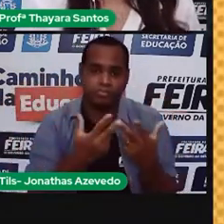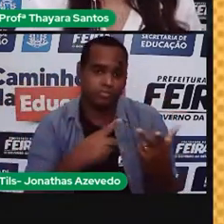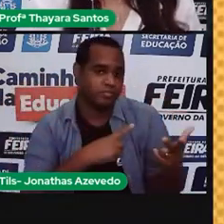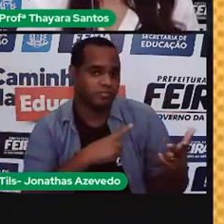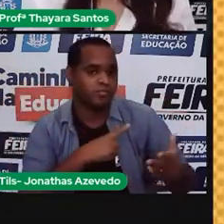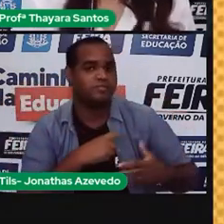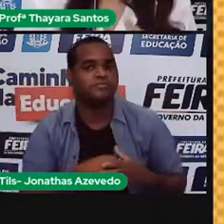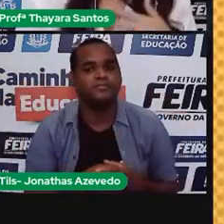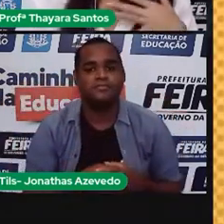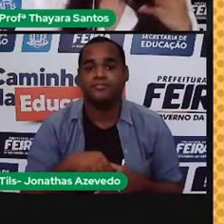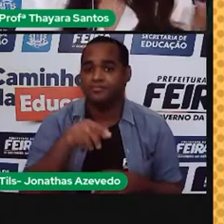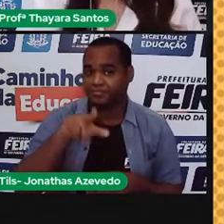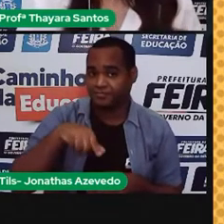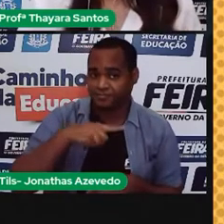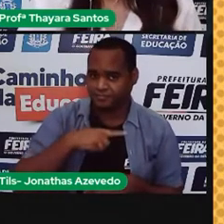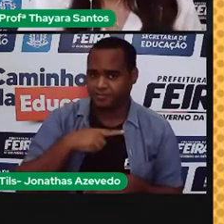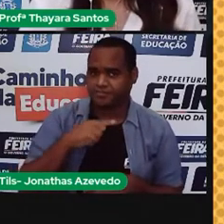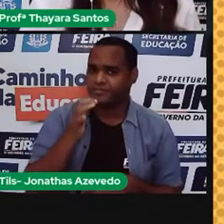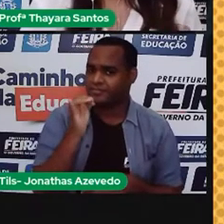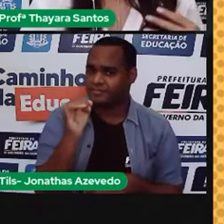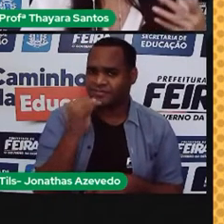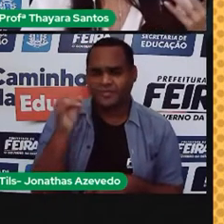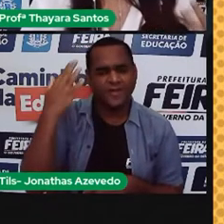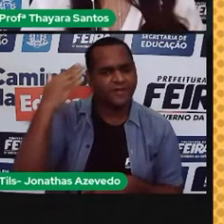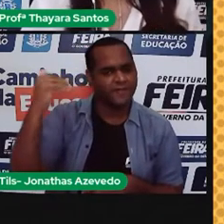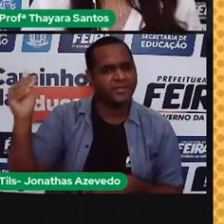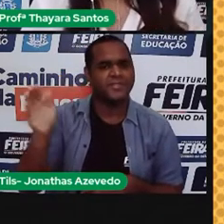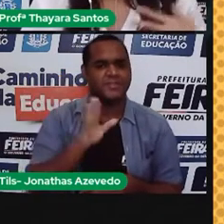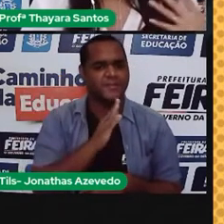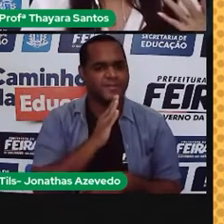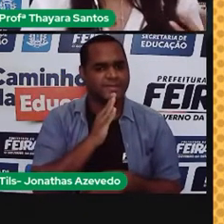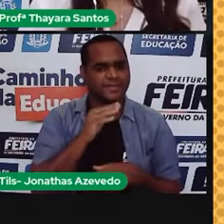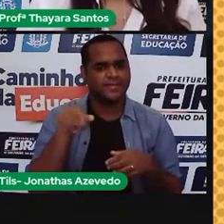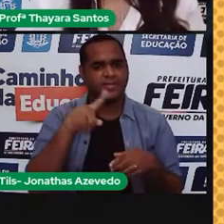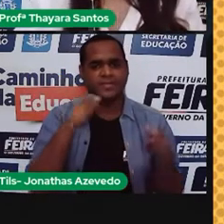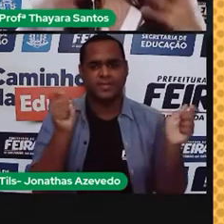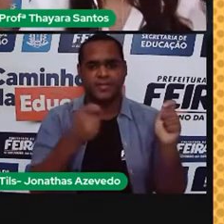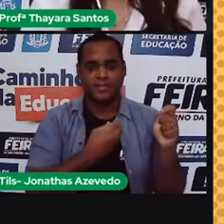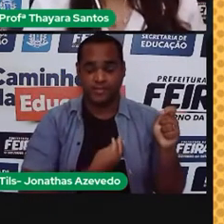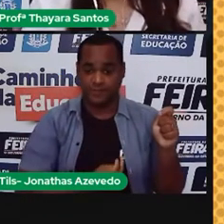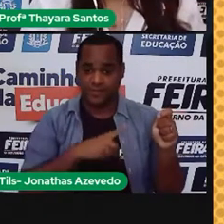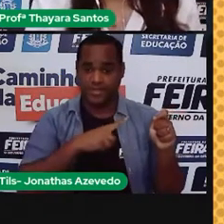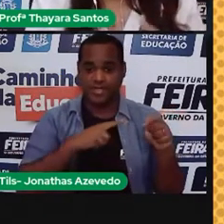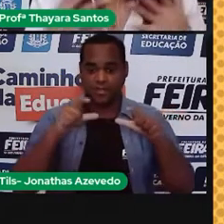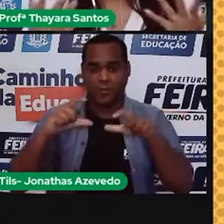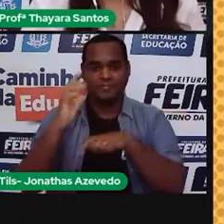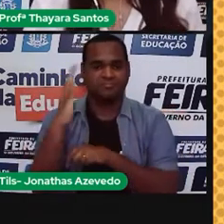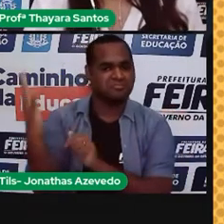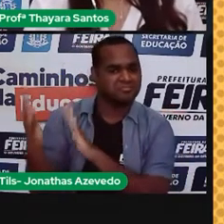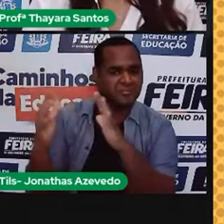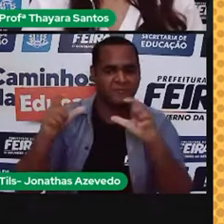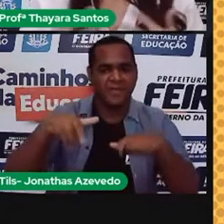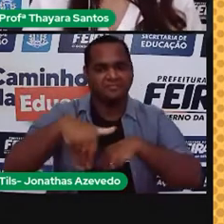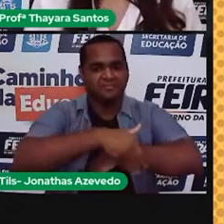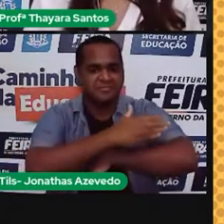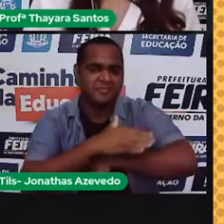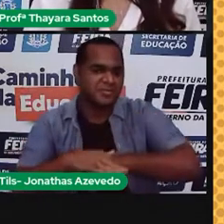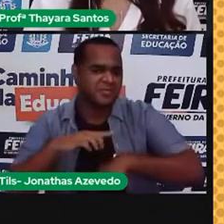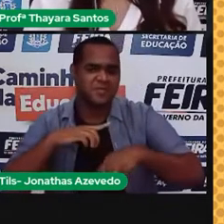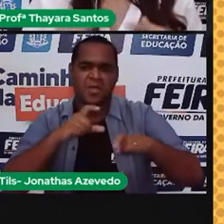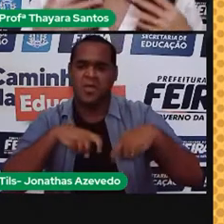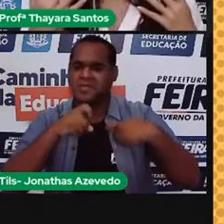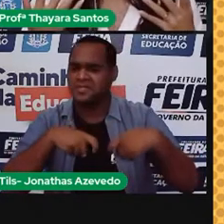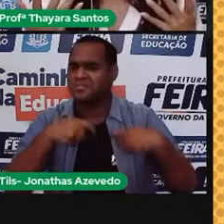A energia elétrica é a mais famosa, porque ela que vai tornar possível a nossa vivência aqui no nosso dia a dia, no nosso